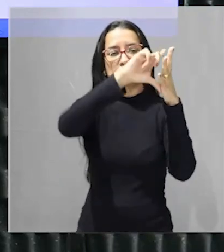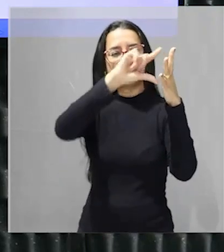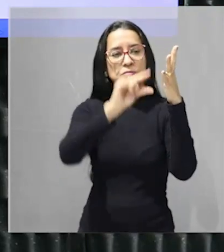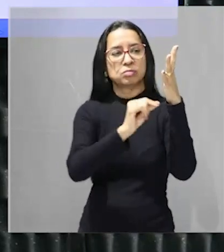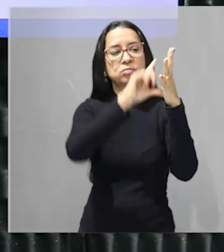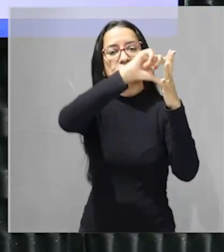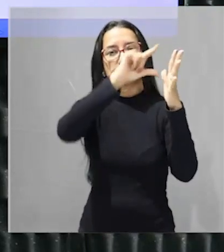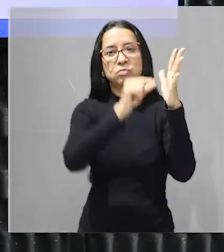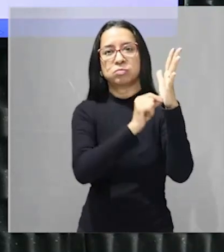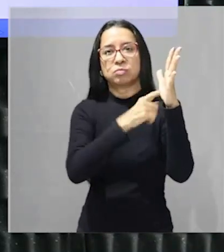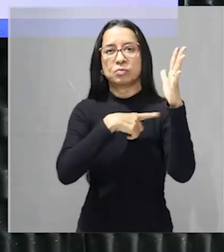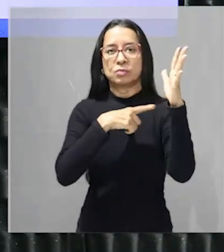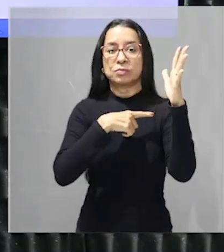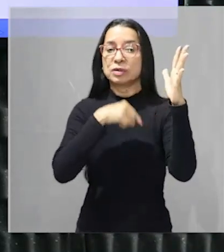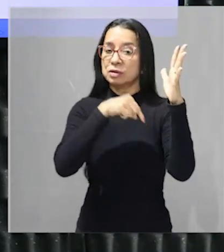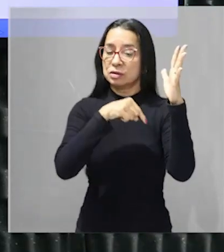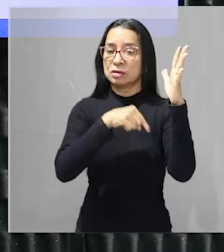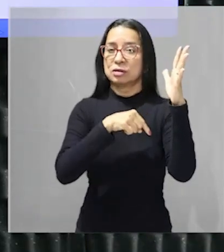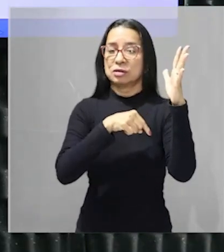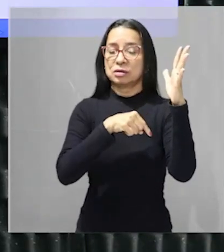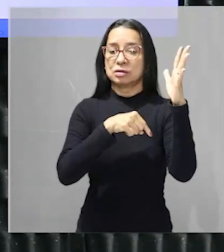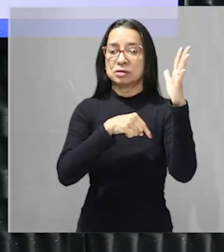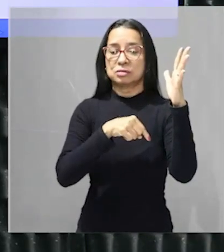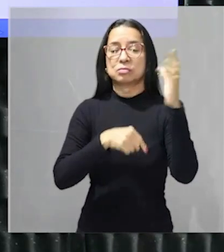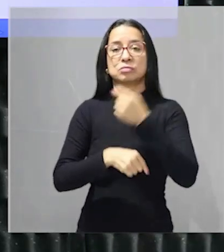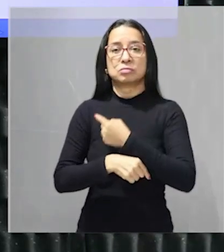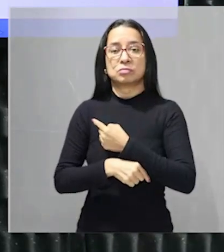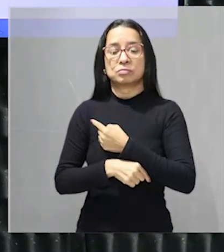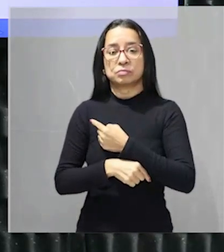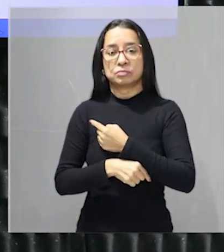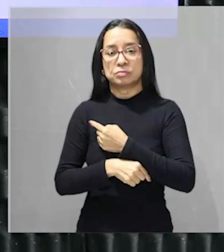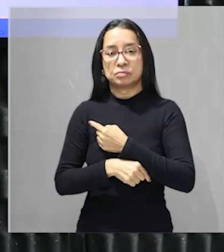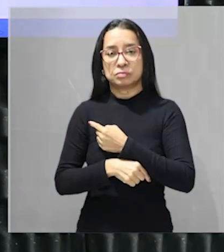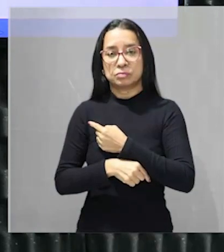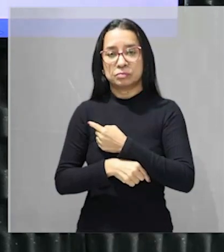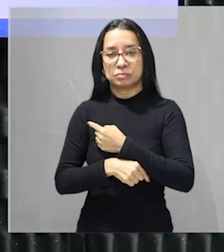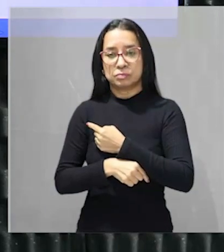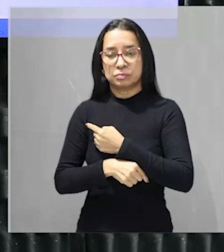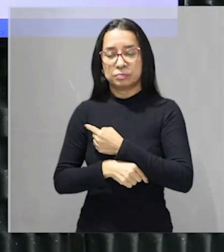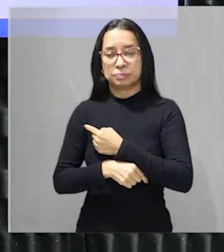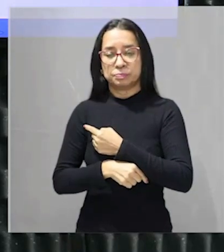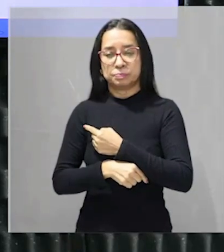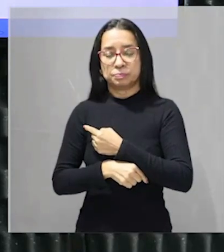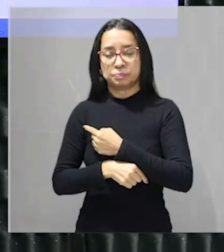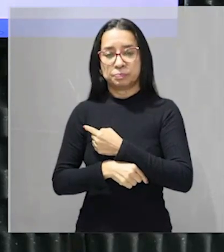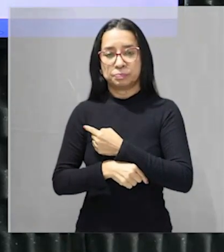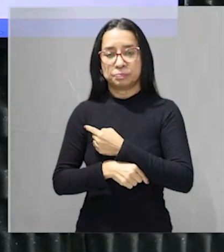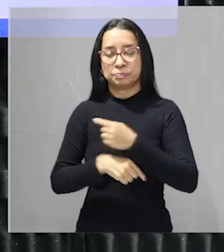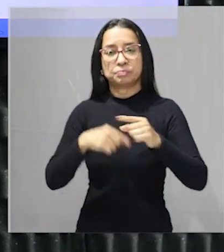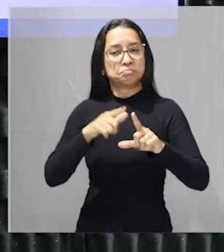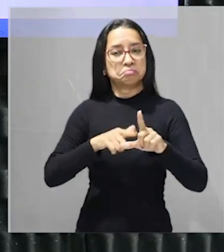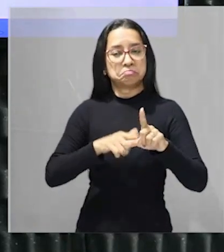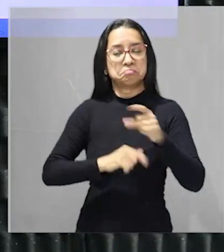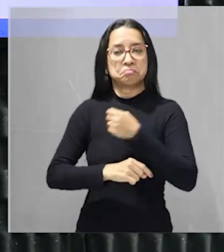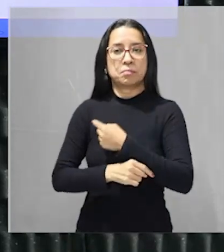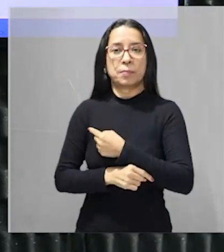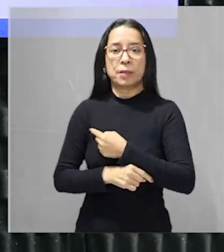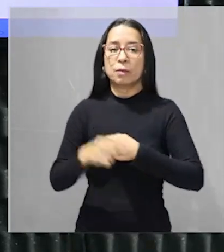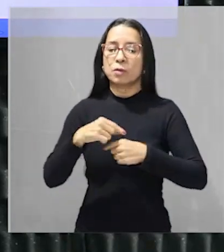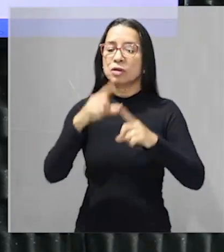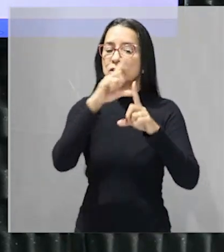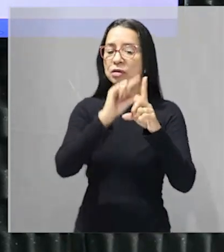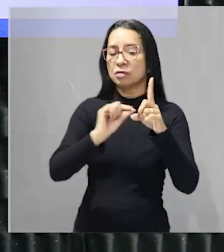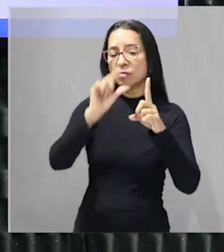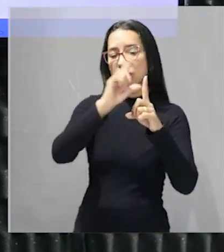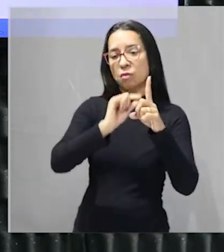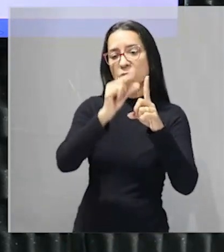a gente tem inclusive essa vegetação chamada de vegetação acícule folheada está certo por quê? porque tem folhas